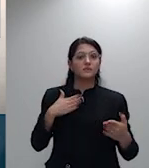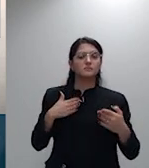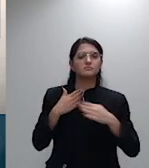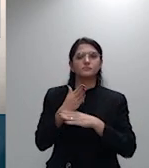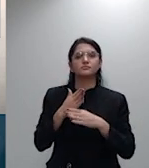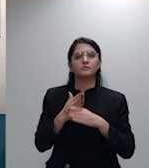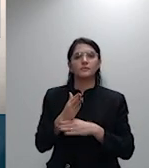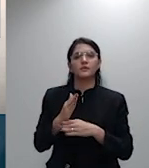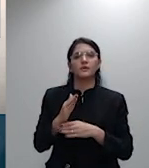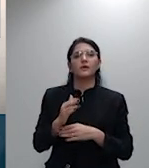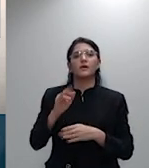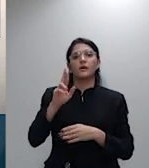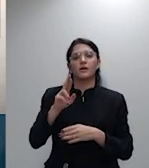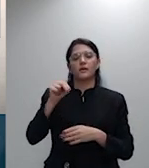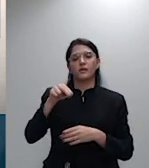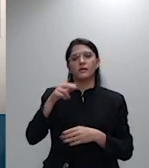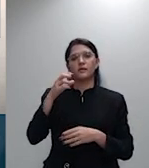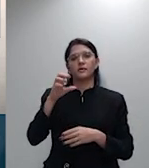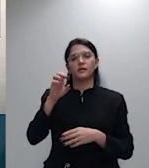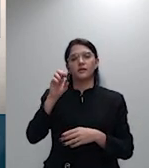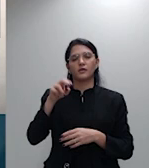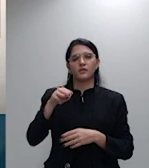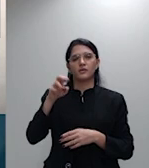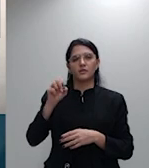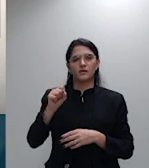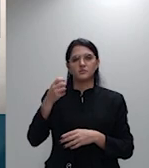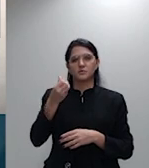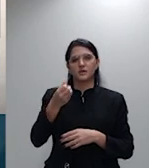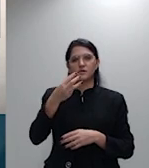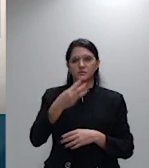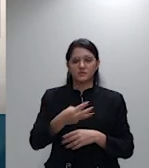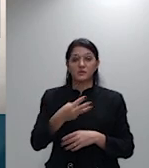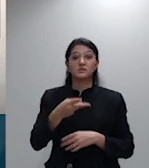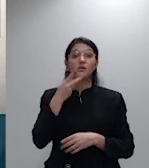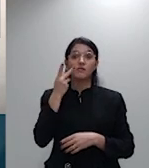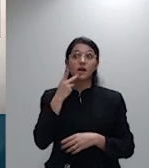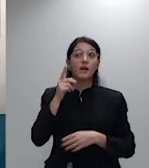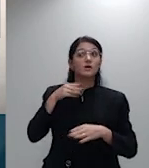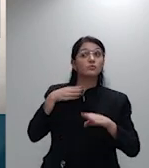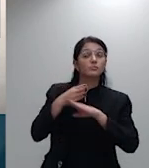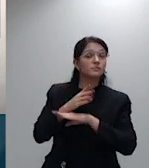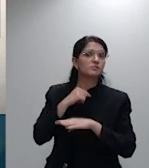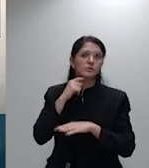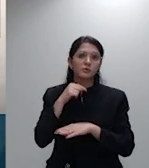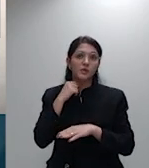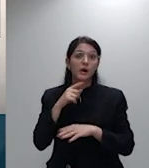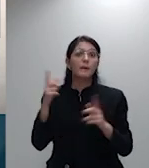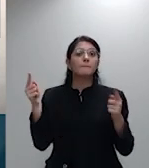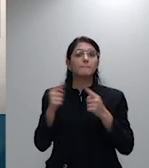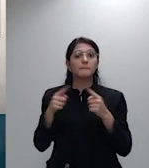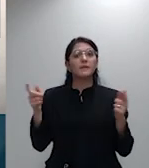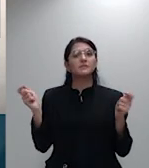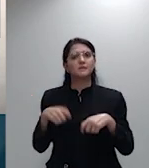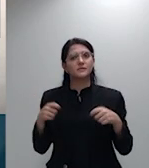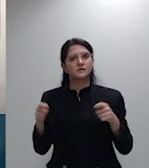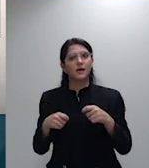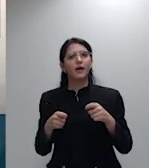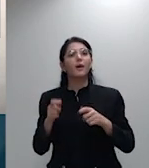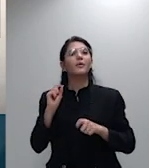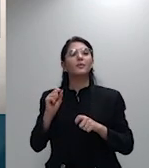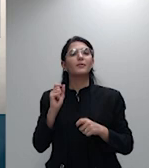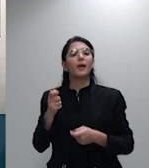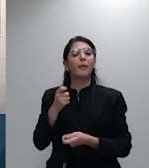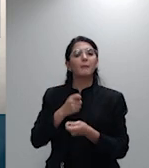ainda assim seria possível praticar manipulação de índices a fim de onerar excessivamente ao